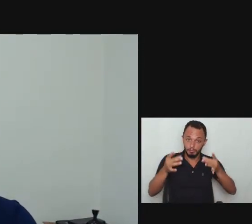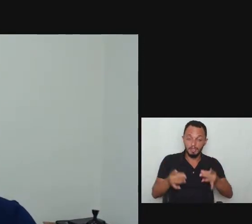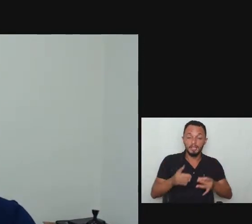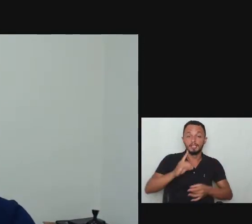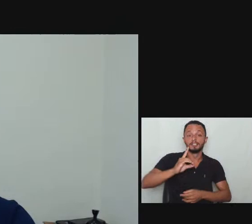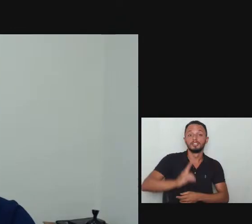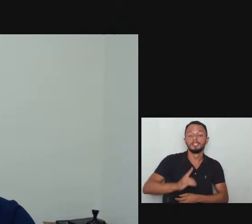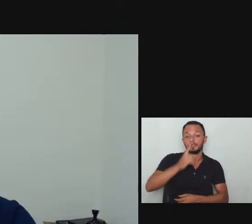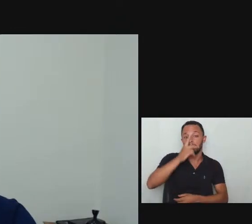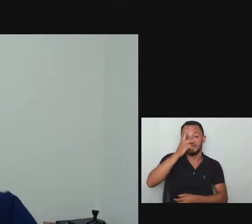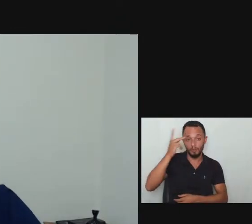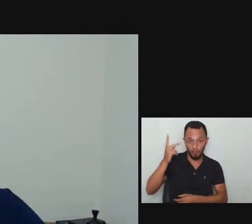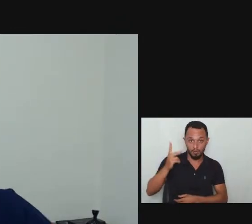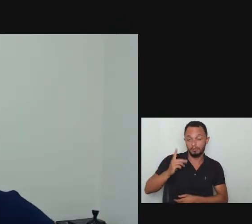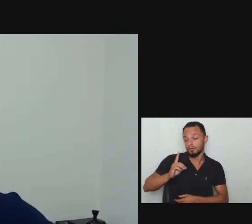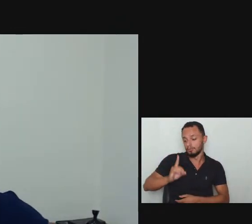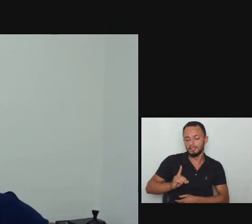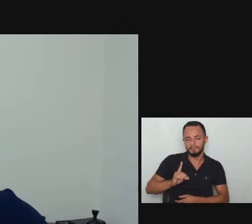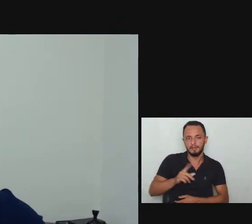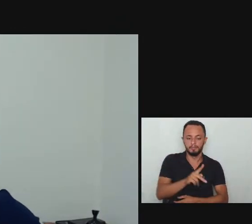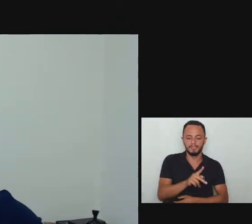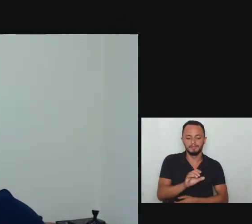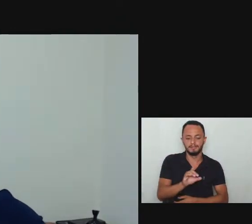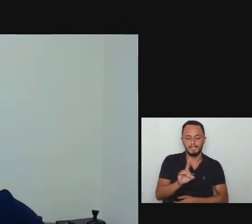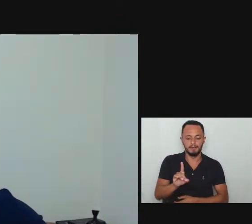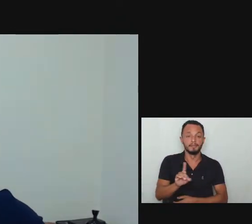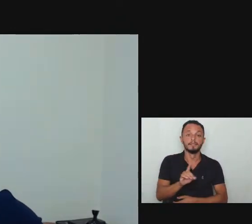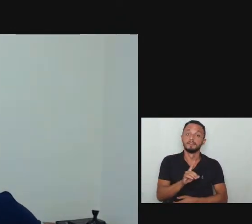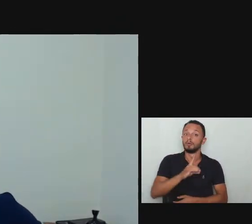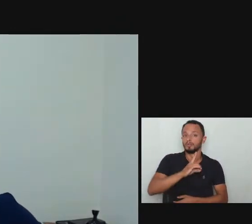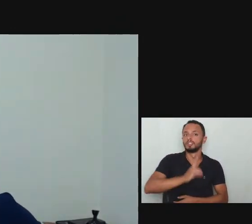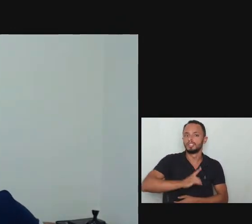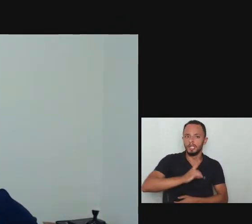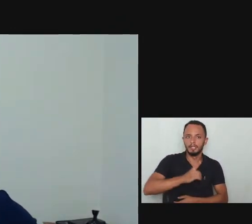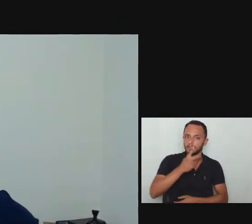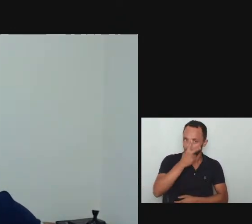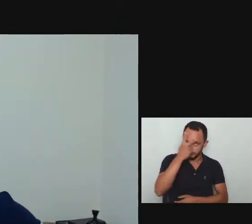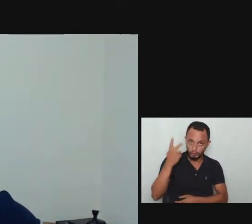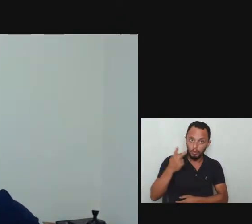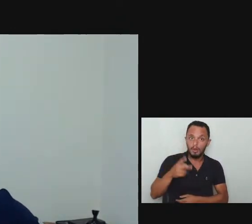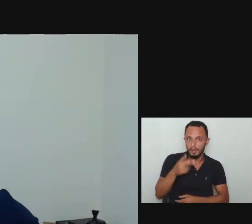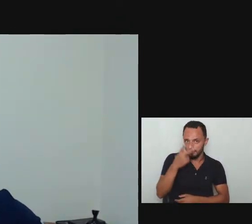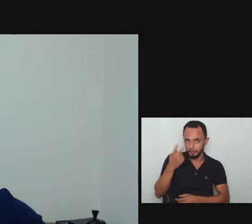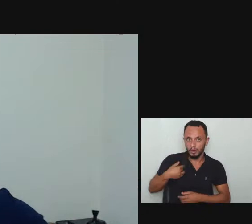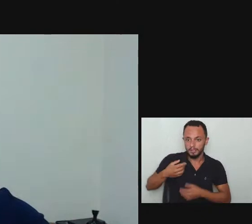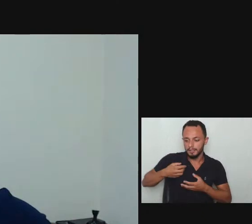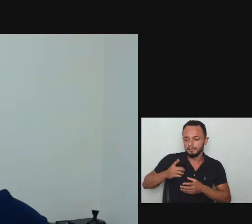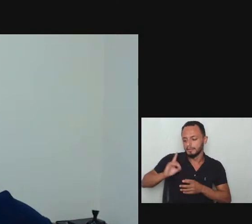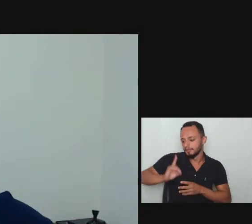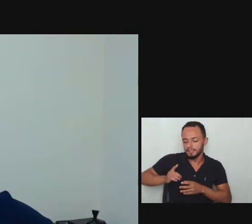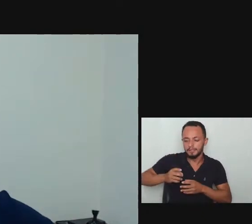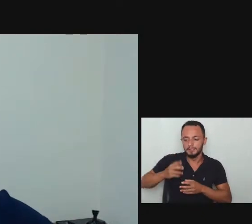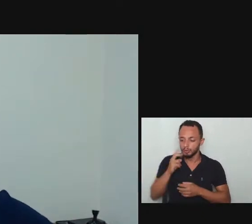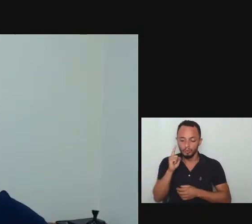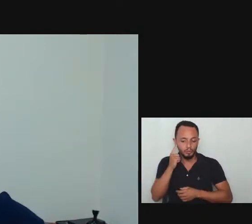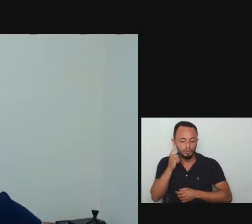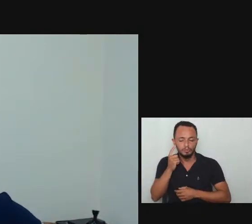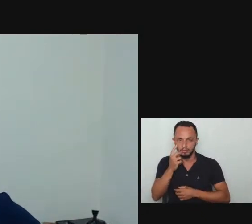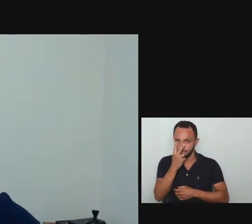pessoas com deficiência no trabalho na aula passada a gente explicou para vocês sobre o laudo o